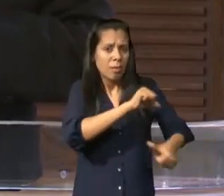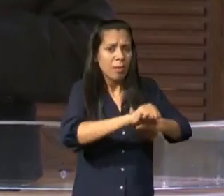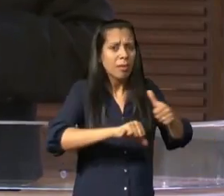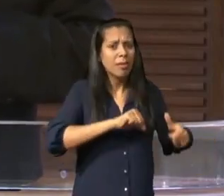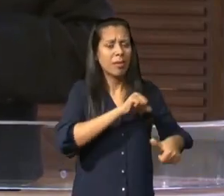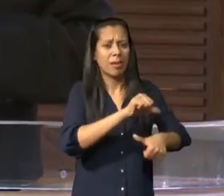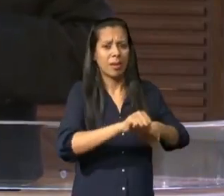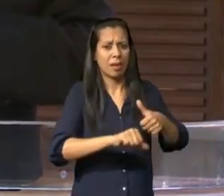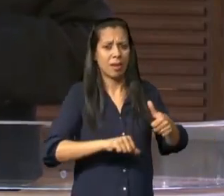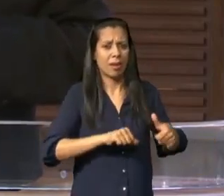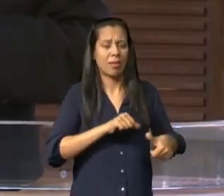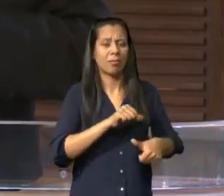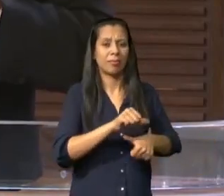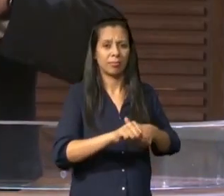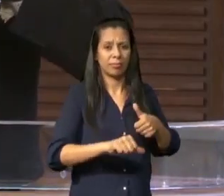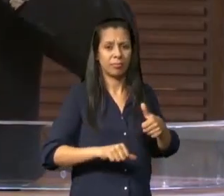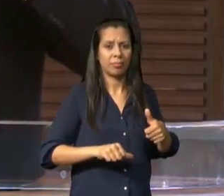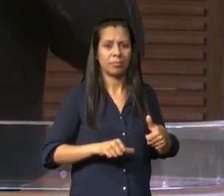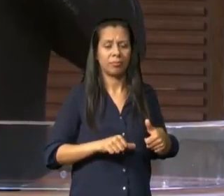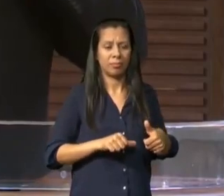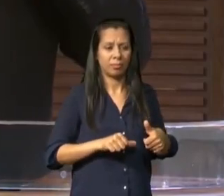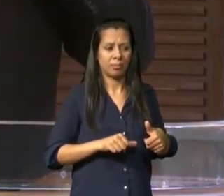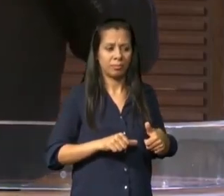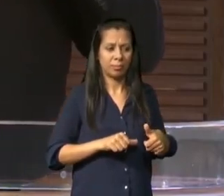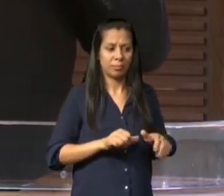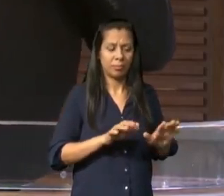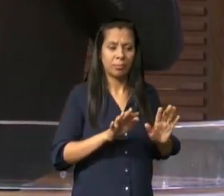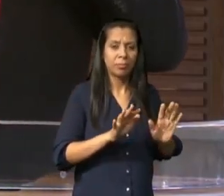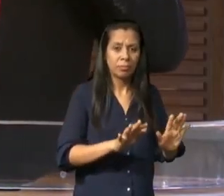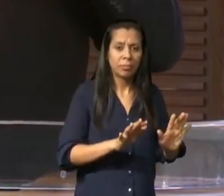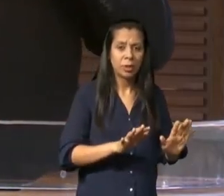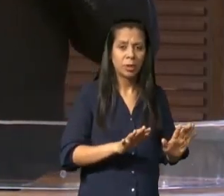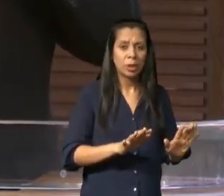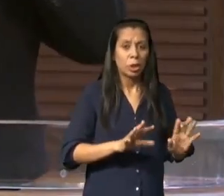sobre quem os fins dos séculos tem chegado